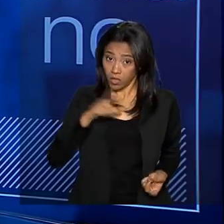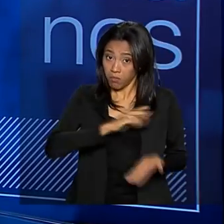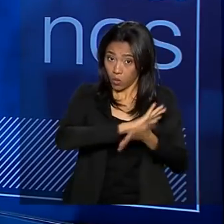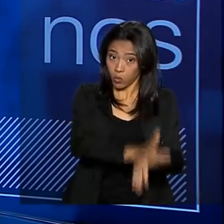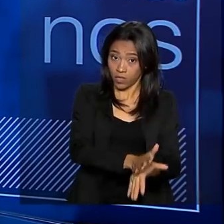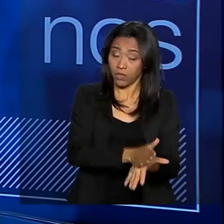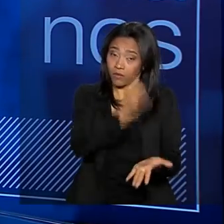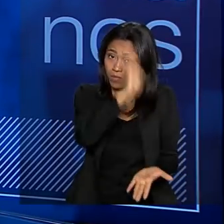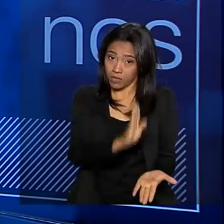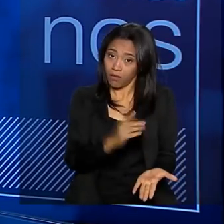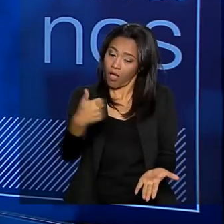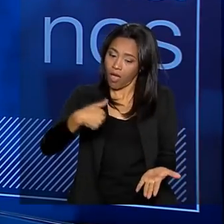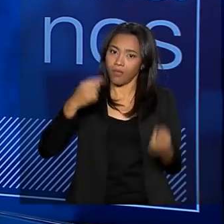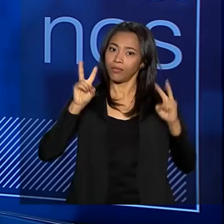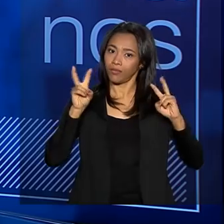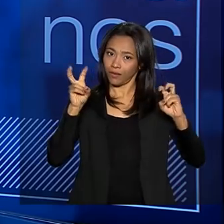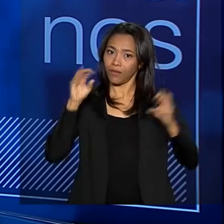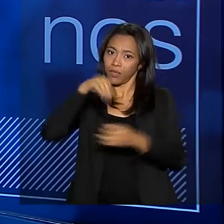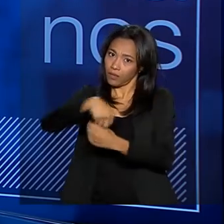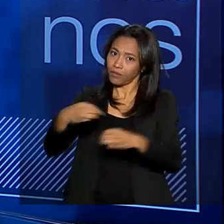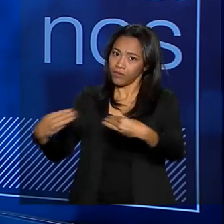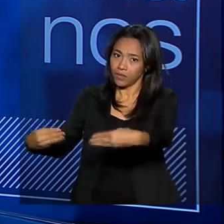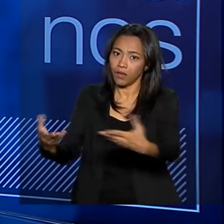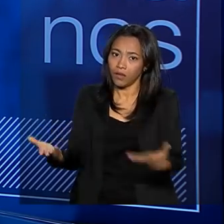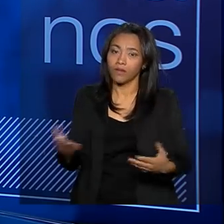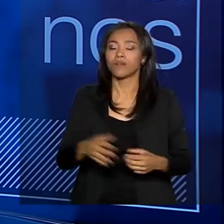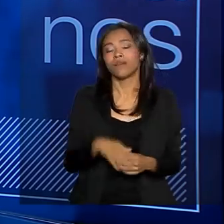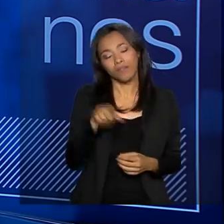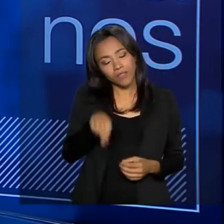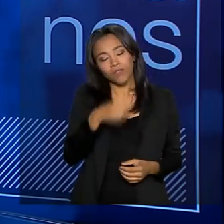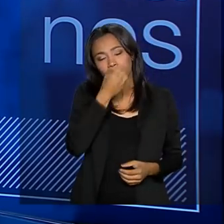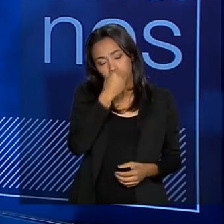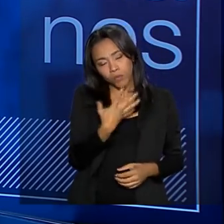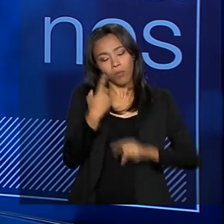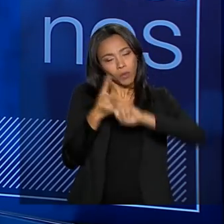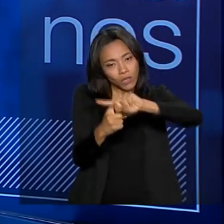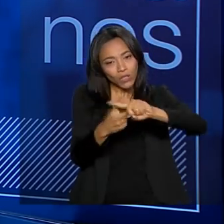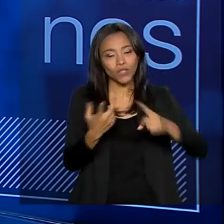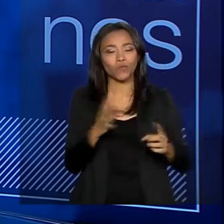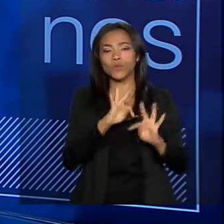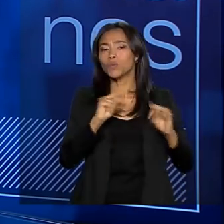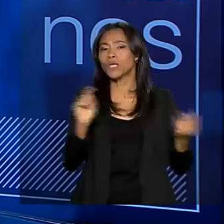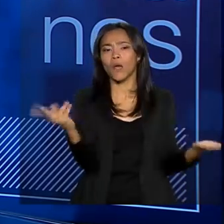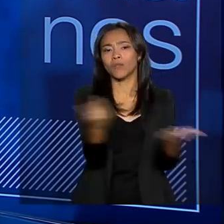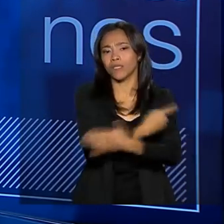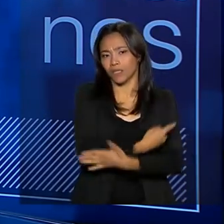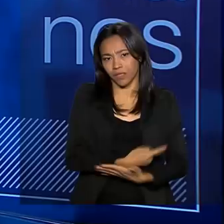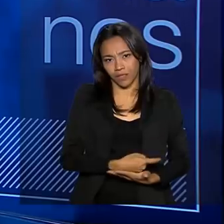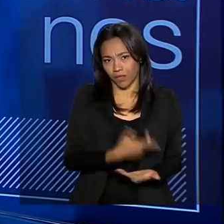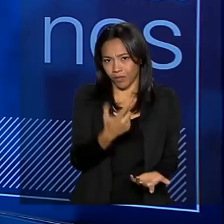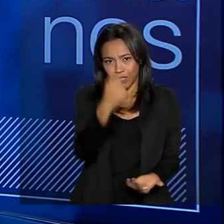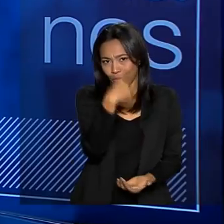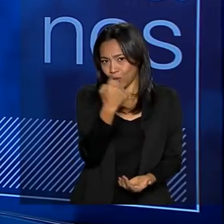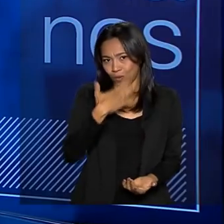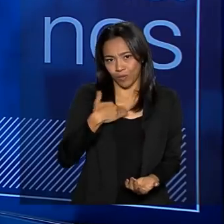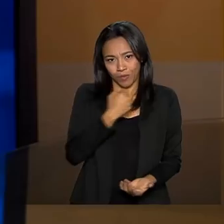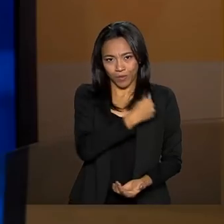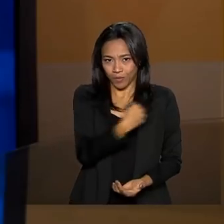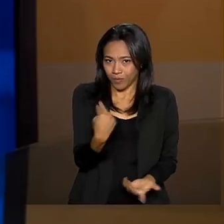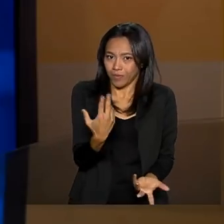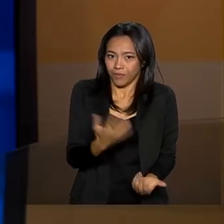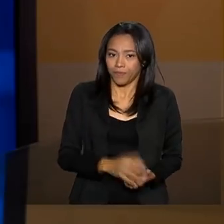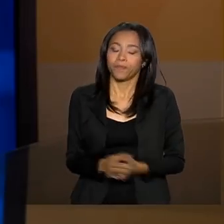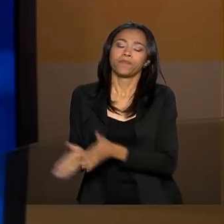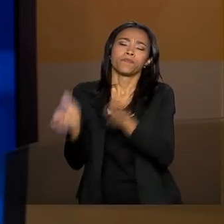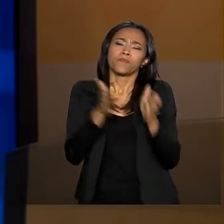Brasil? Isso é pauta do nosso ministério. Então, acabou sendo muito positivo tudo o que aconteceu em torno da escolha do meu nome. Agora,